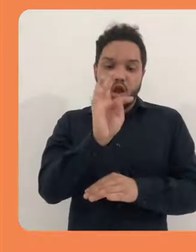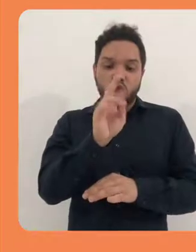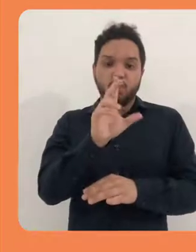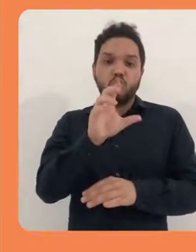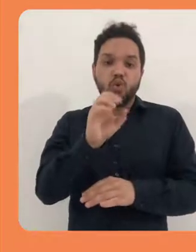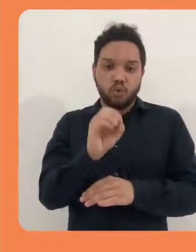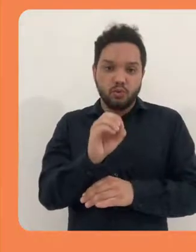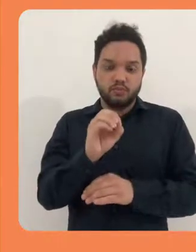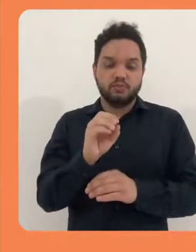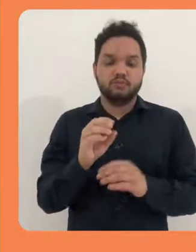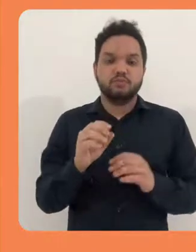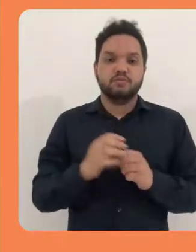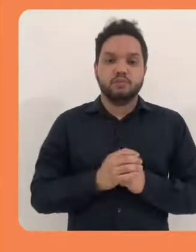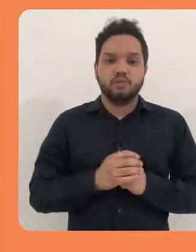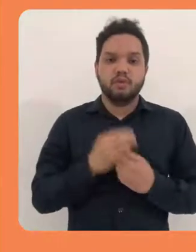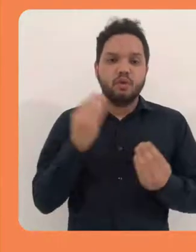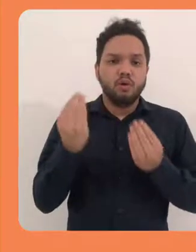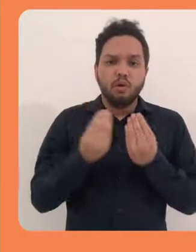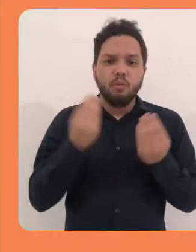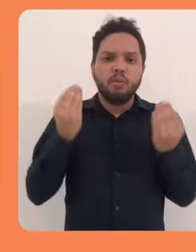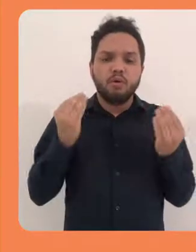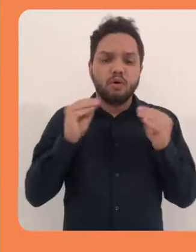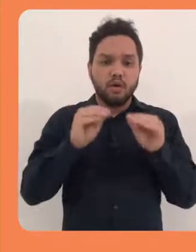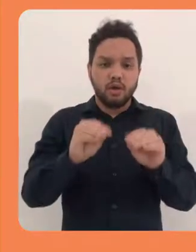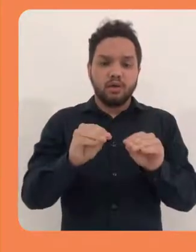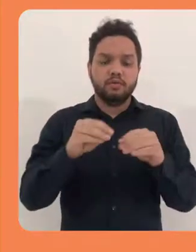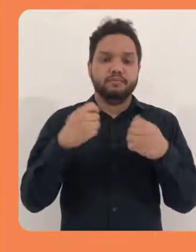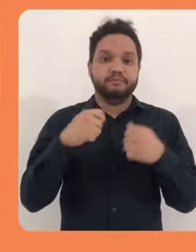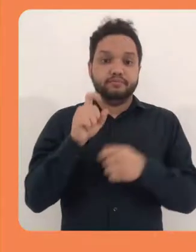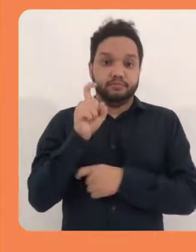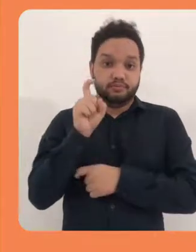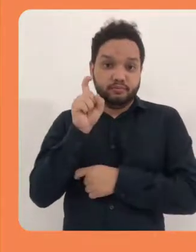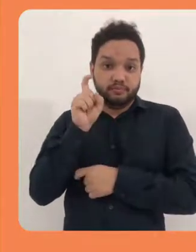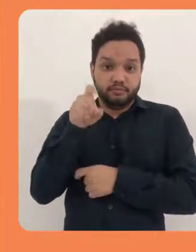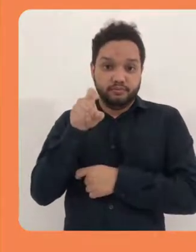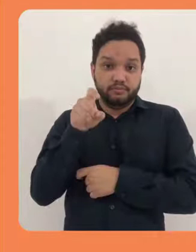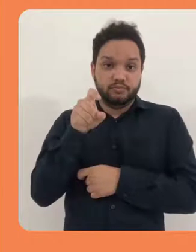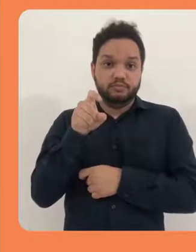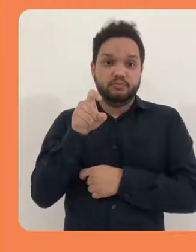decidir colocar um rótulo.